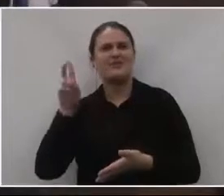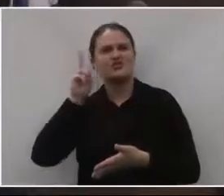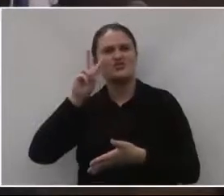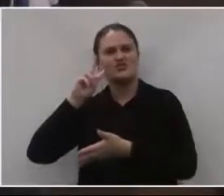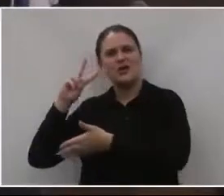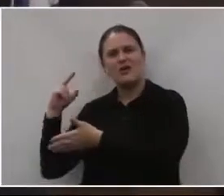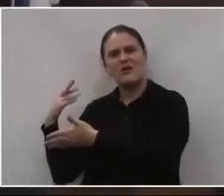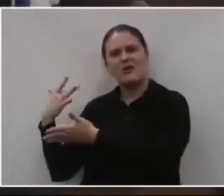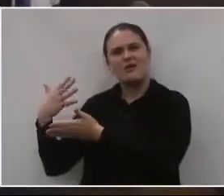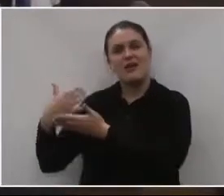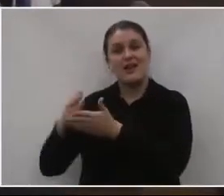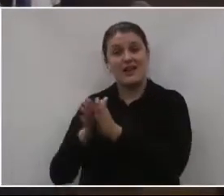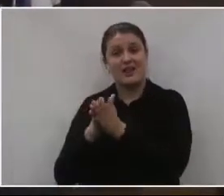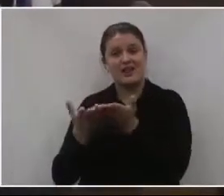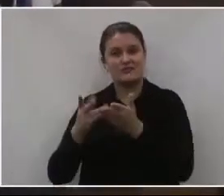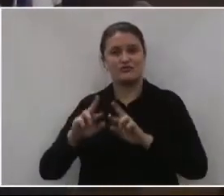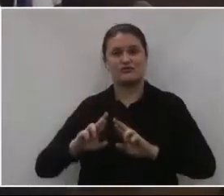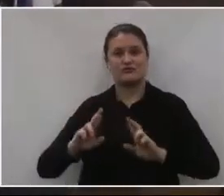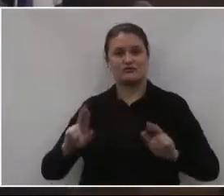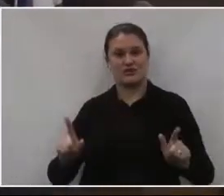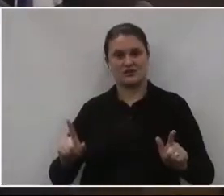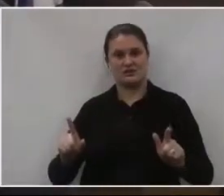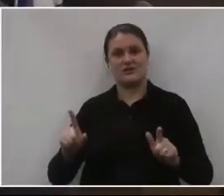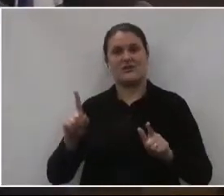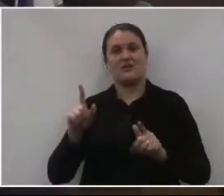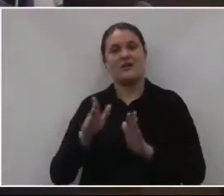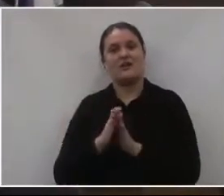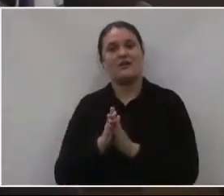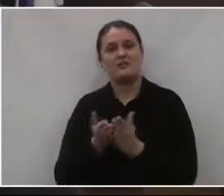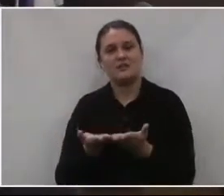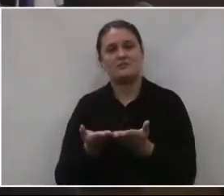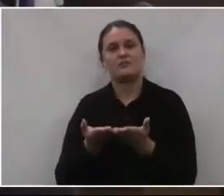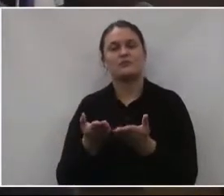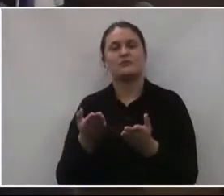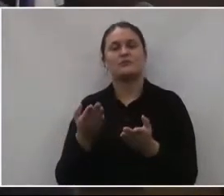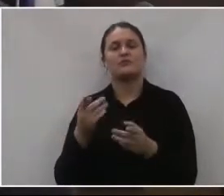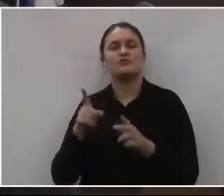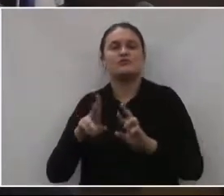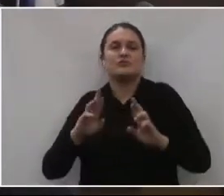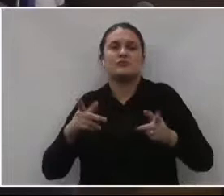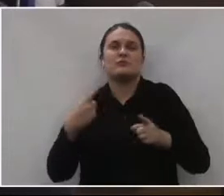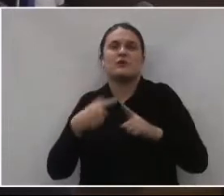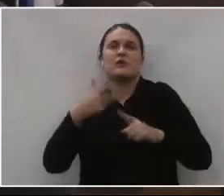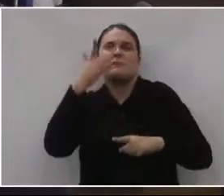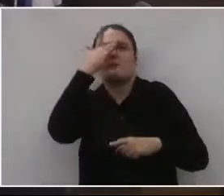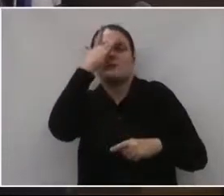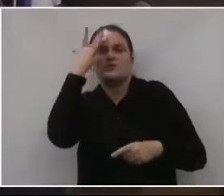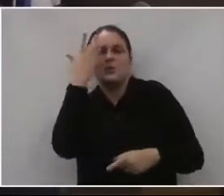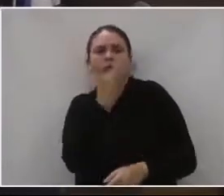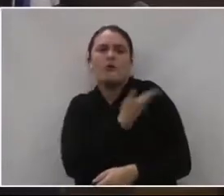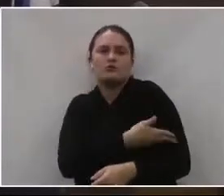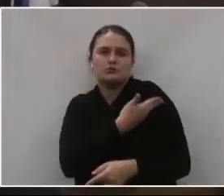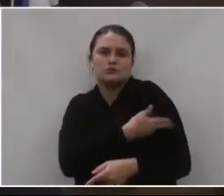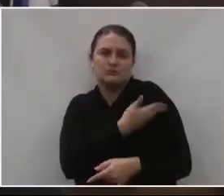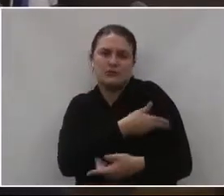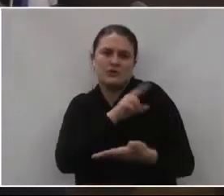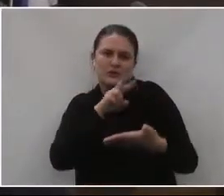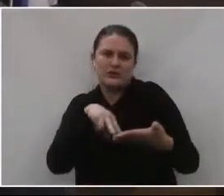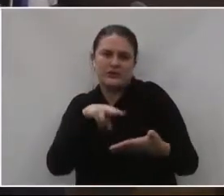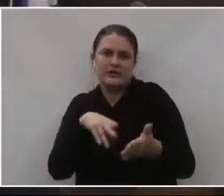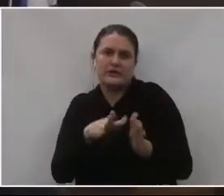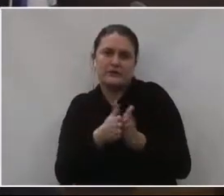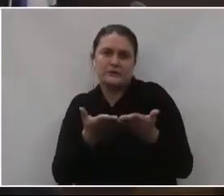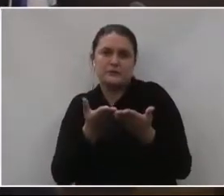histórico, é um livro diferente, é um livro diferente do que as pessoas estão acostumadas, né?